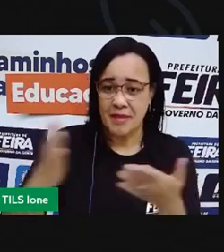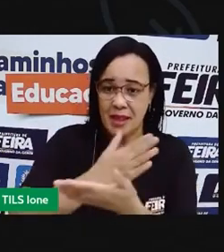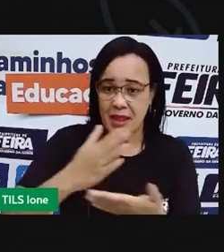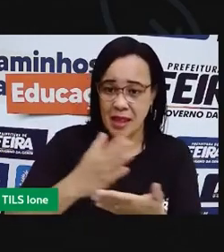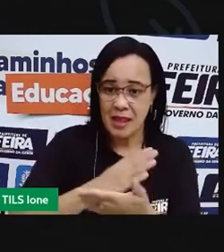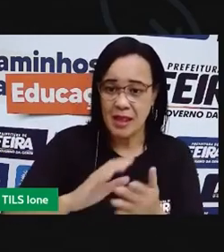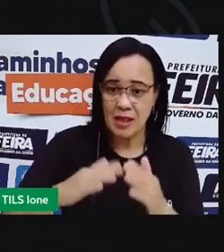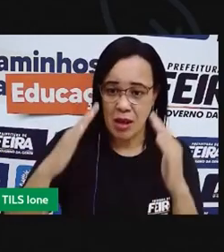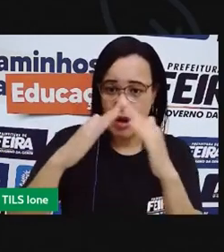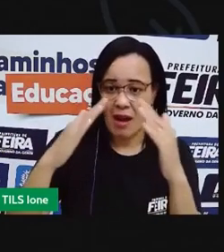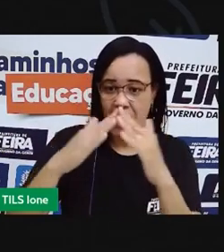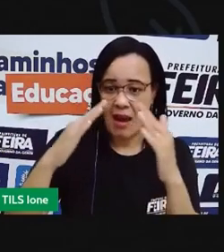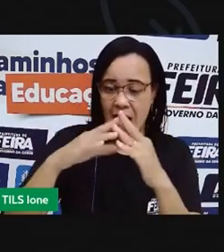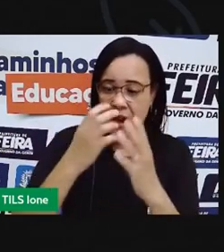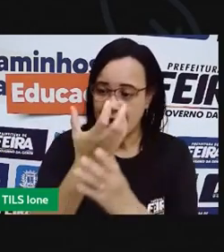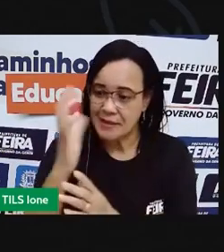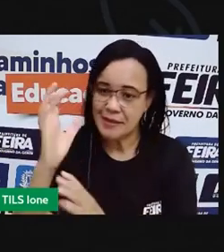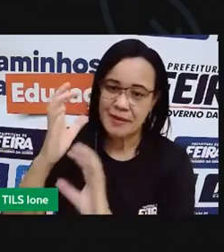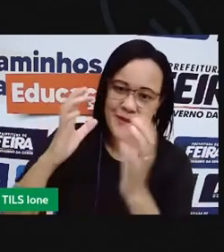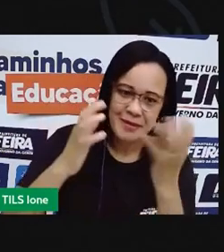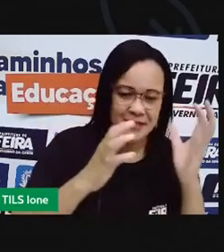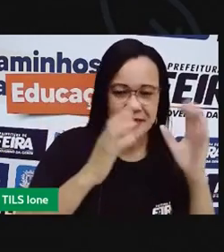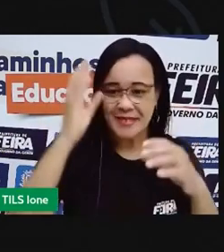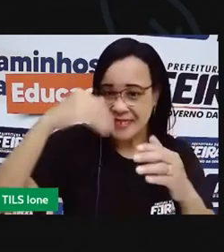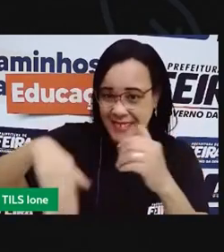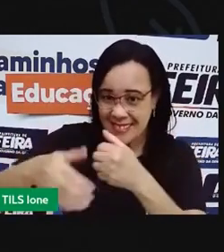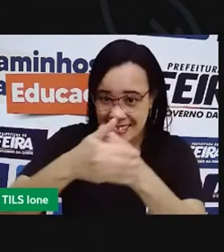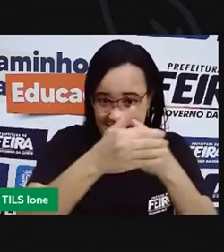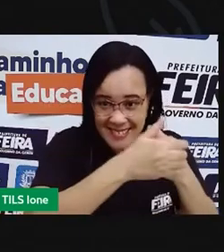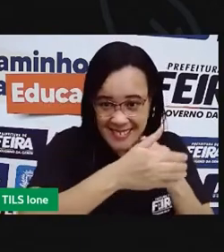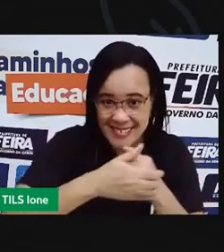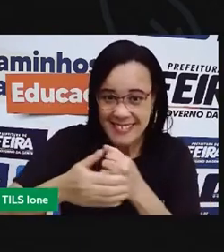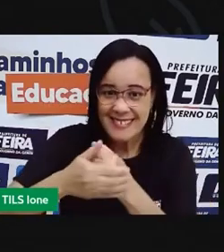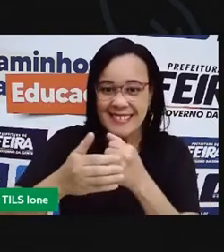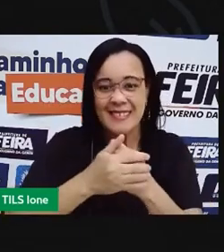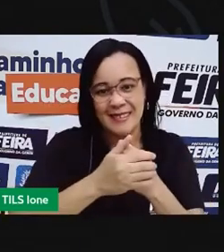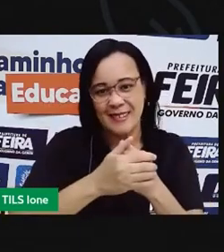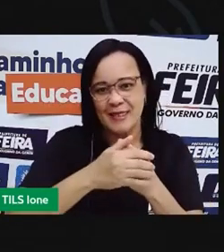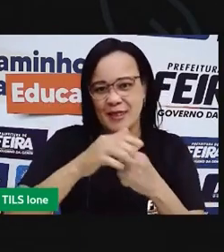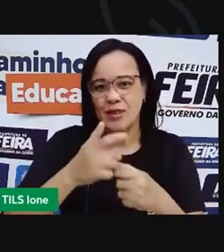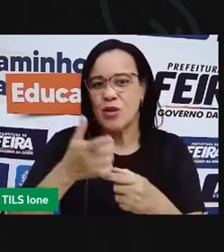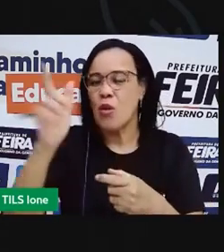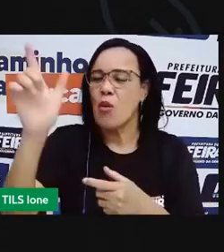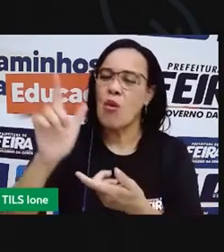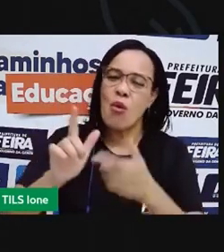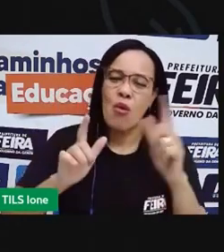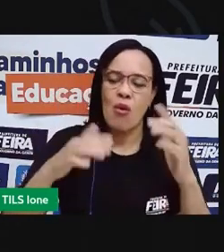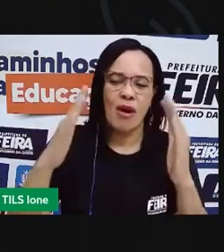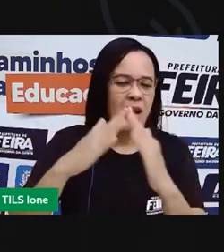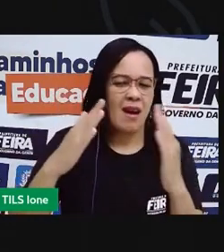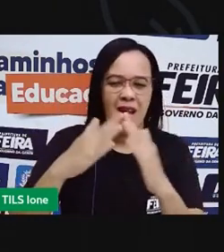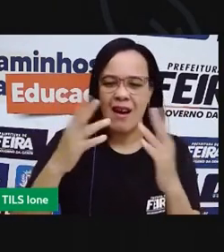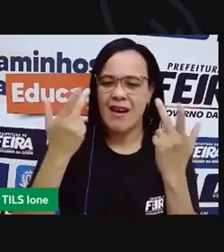Enquanto uns moram na massa, outros vivem na maior mamata.